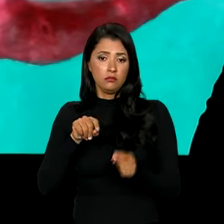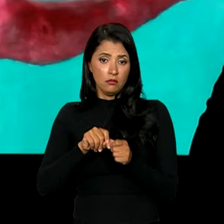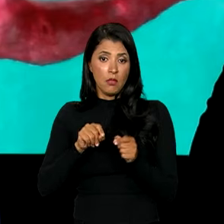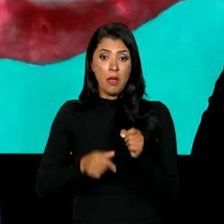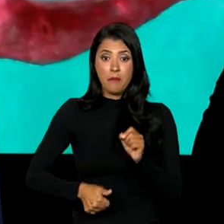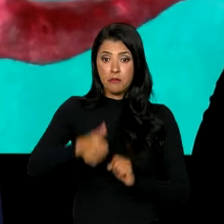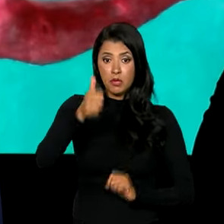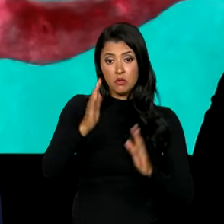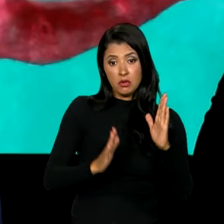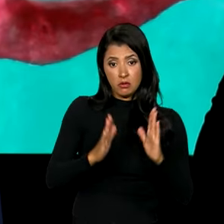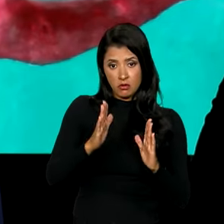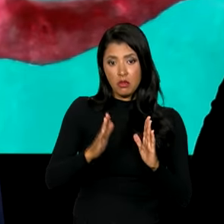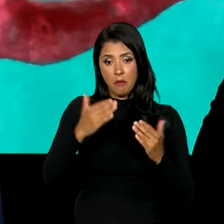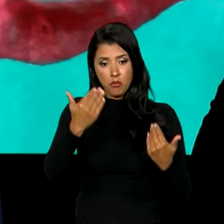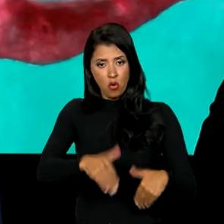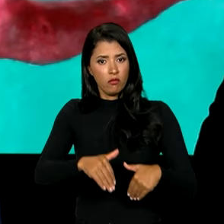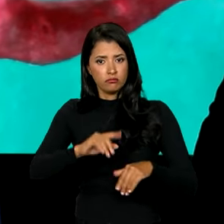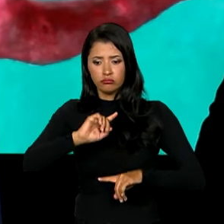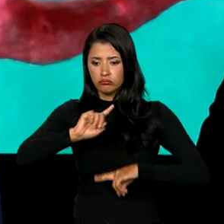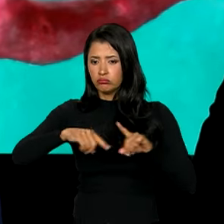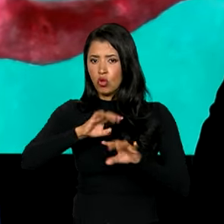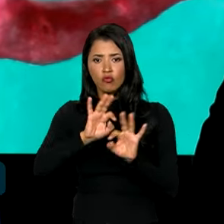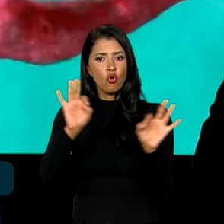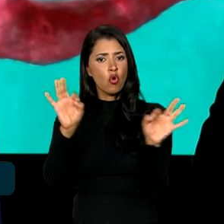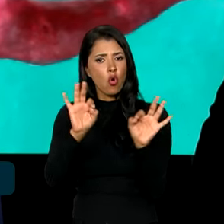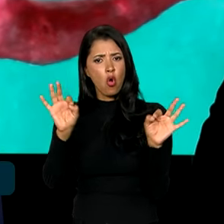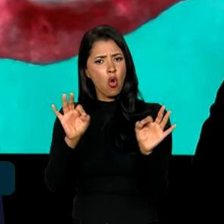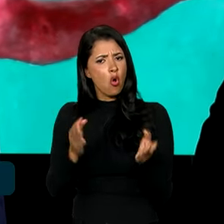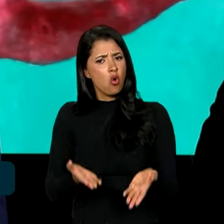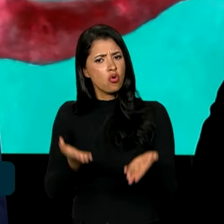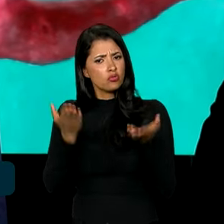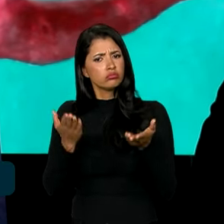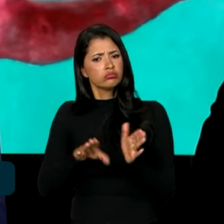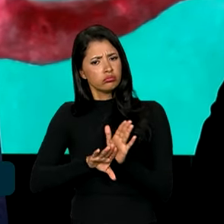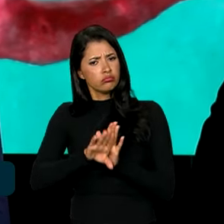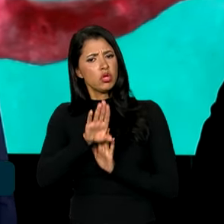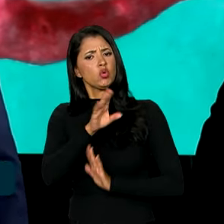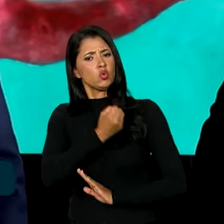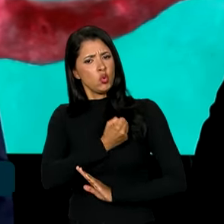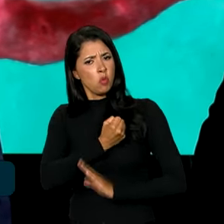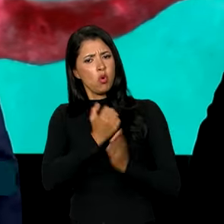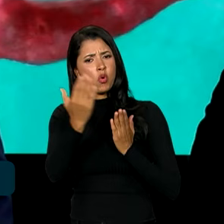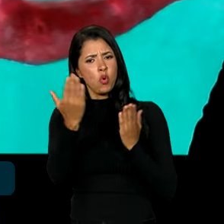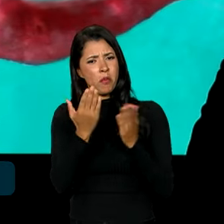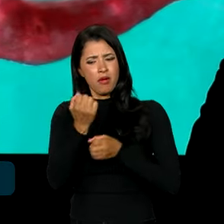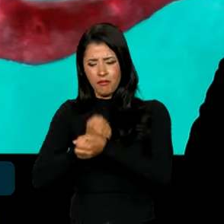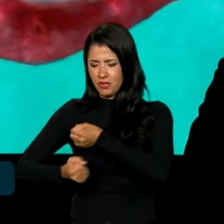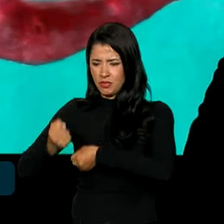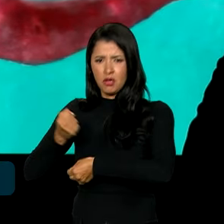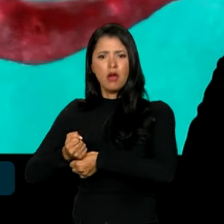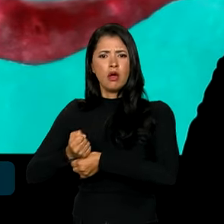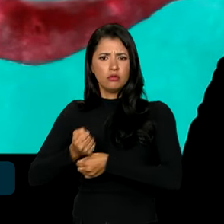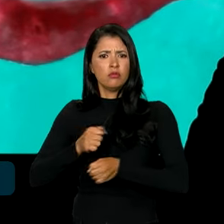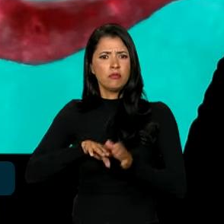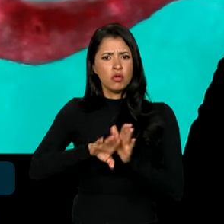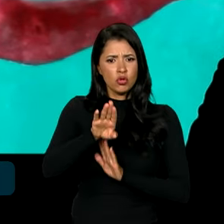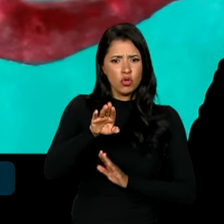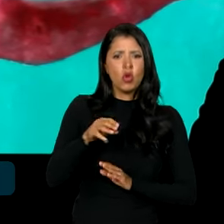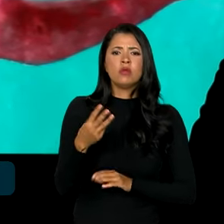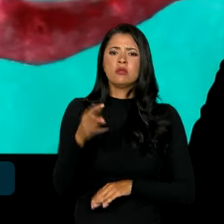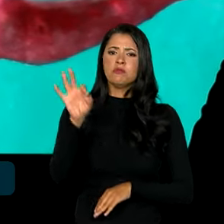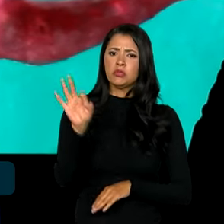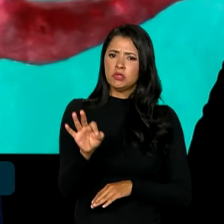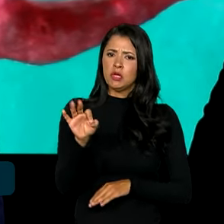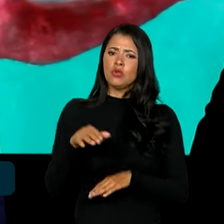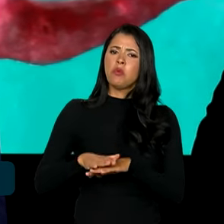da primeira etapa, foi de sucesso, com um aumento comparado com o ano passado, de mais de 13% de